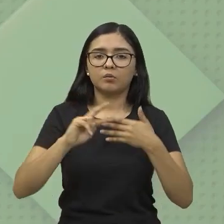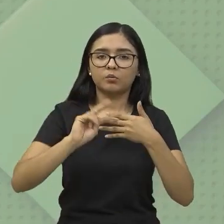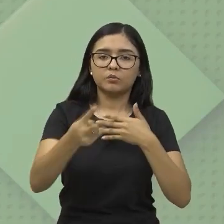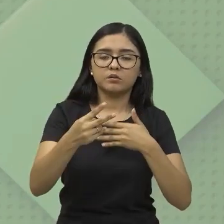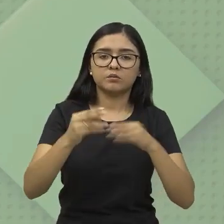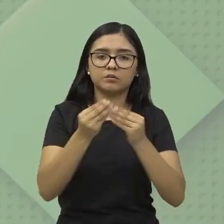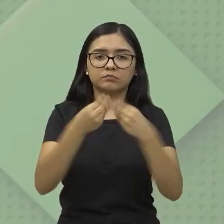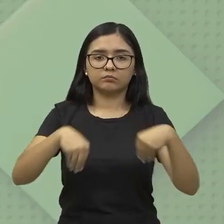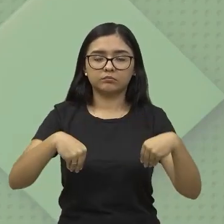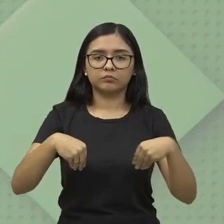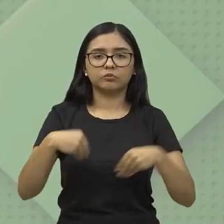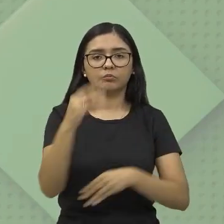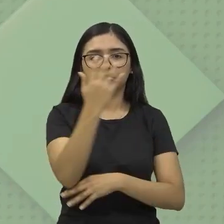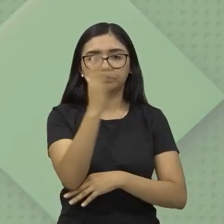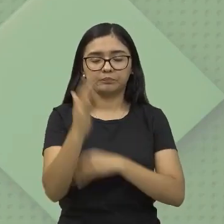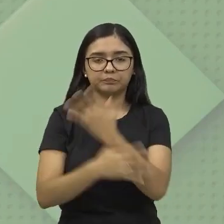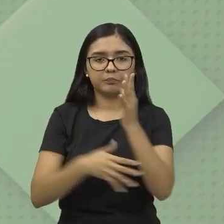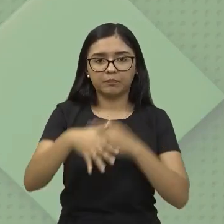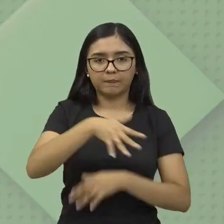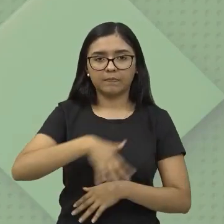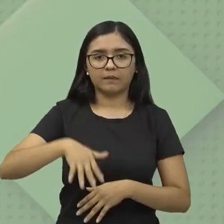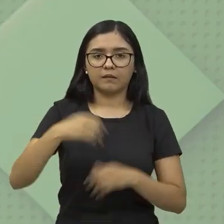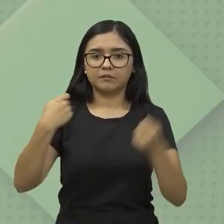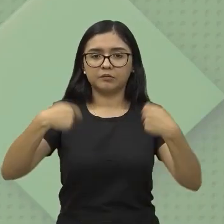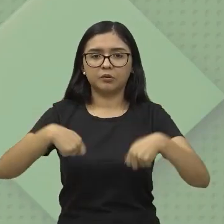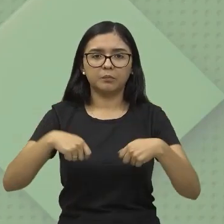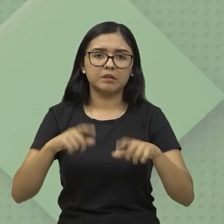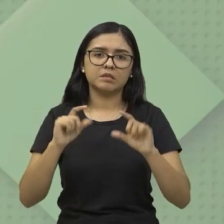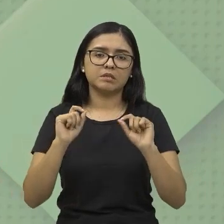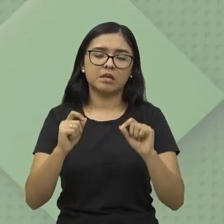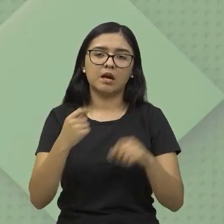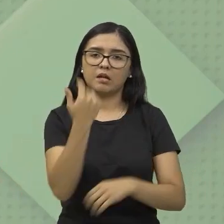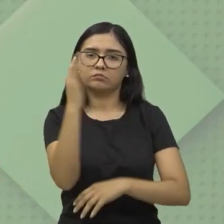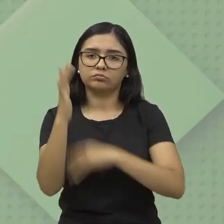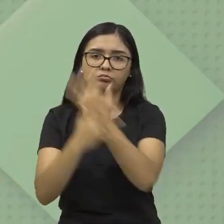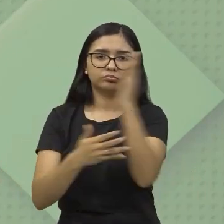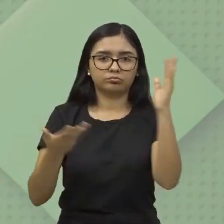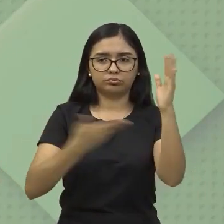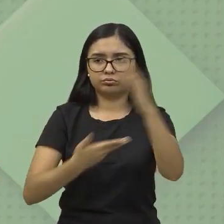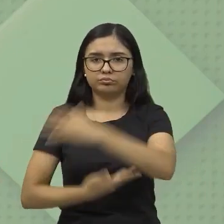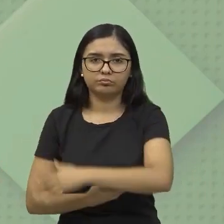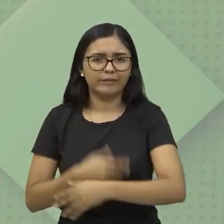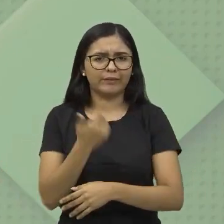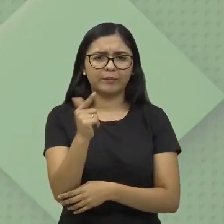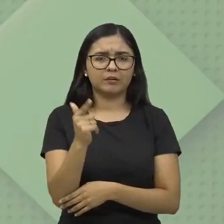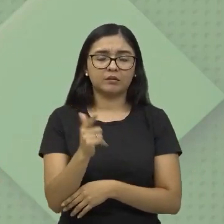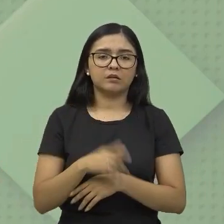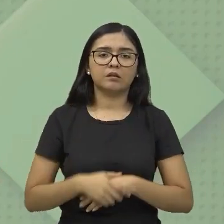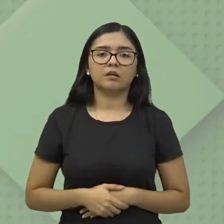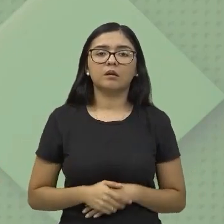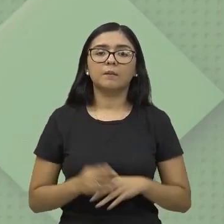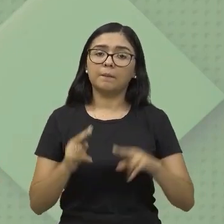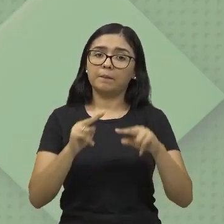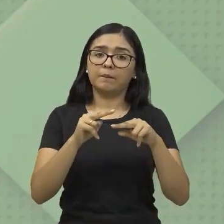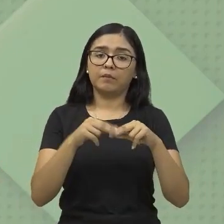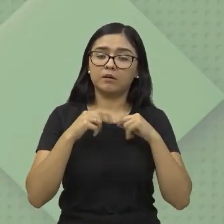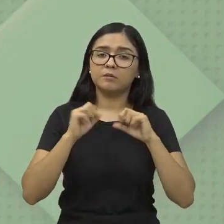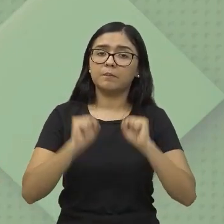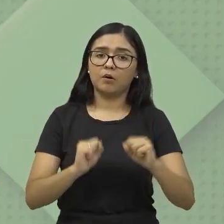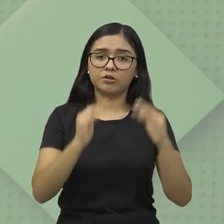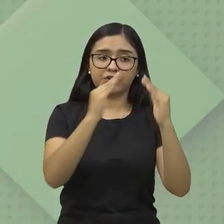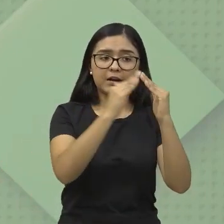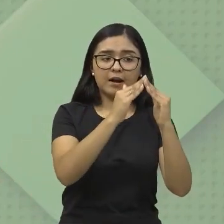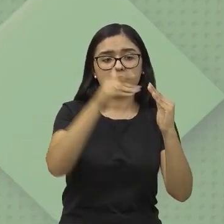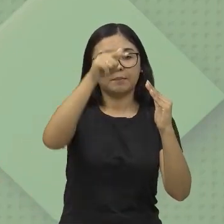ela vai ser instalada. Então, é necessário desmatar, né, porque geralmente você pode colocar aí no telhado da casa, do